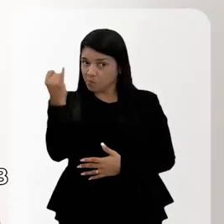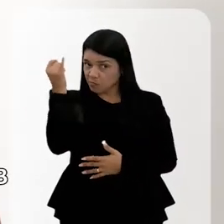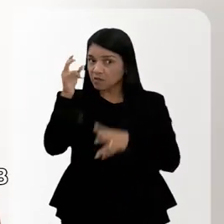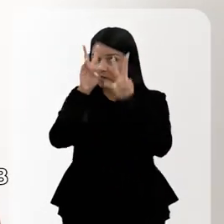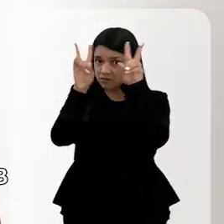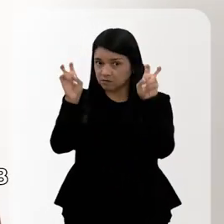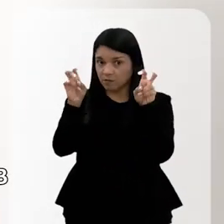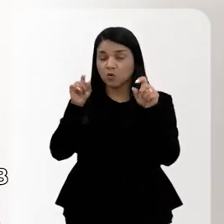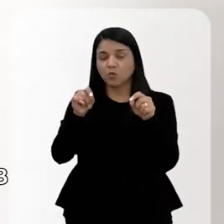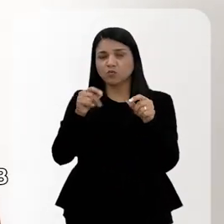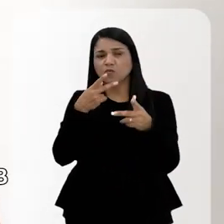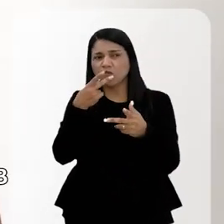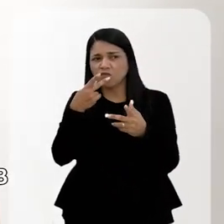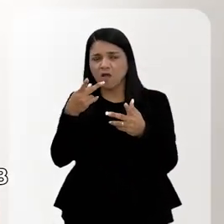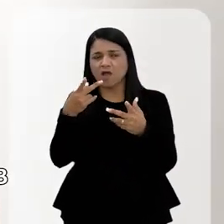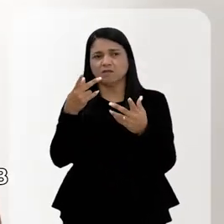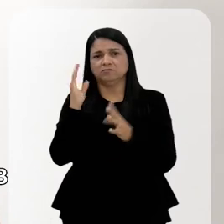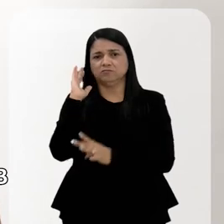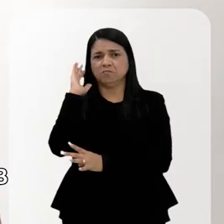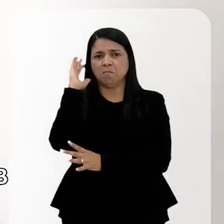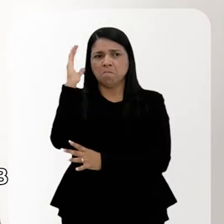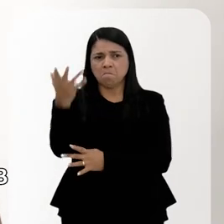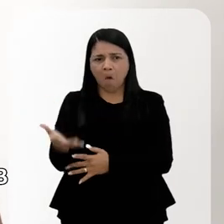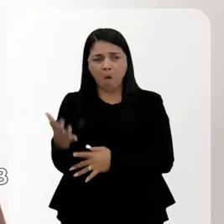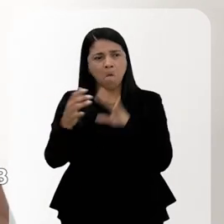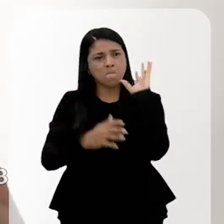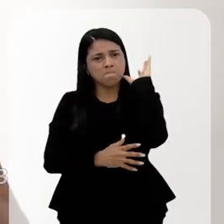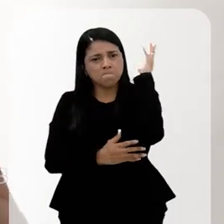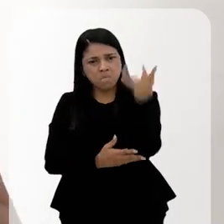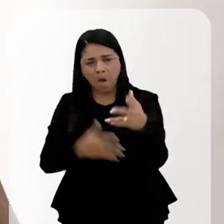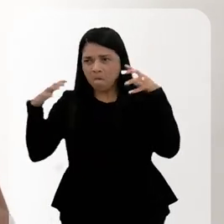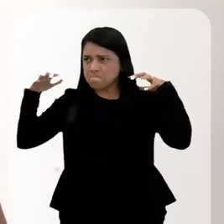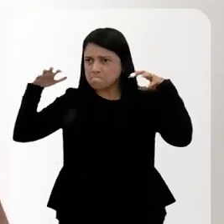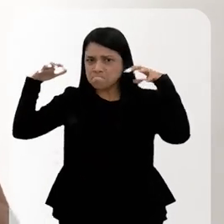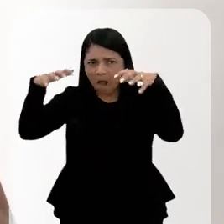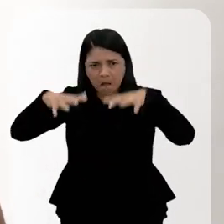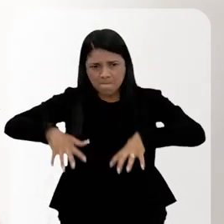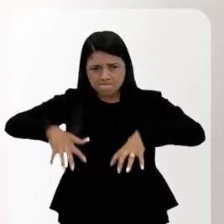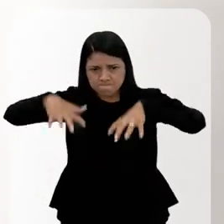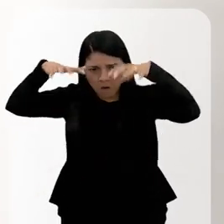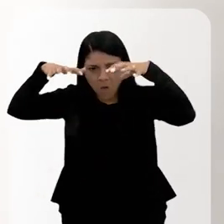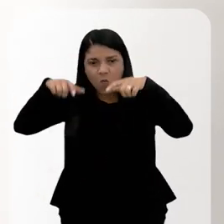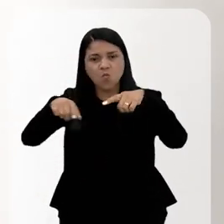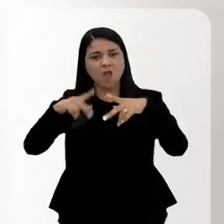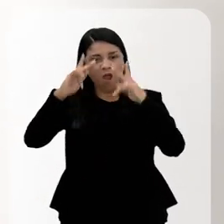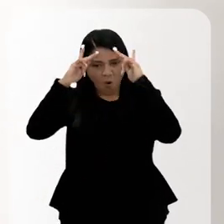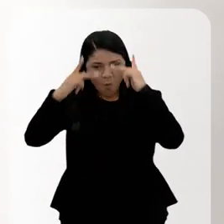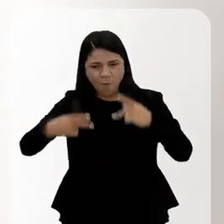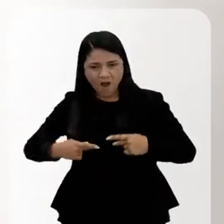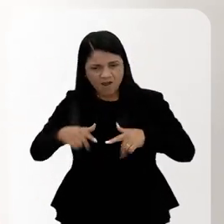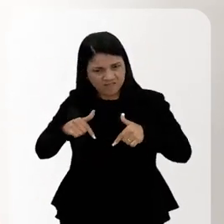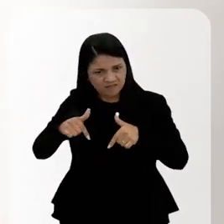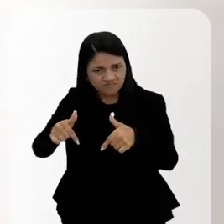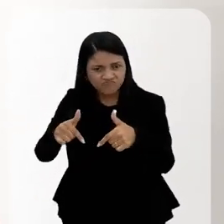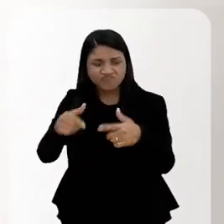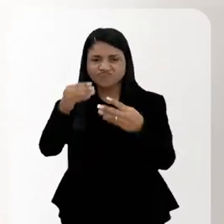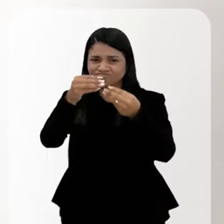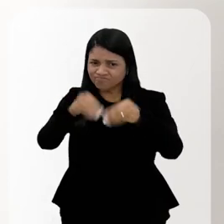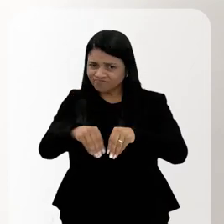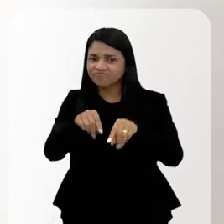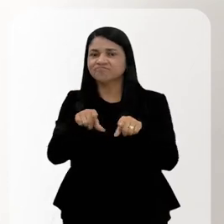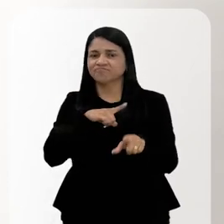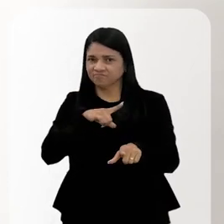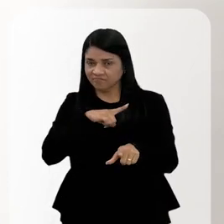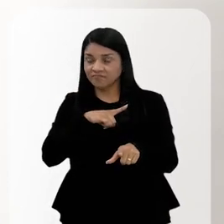porque quando a gente está falando de desastres e do quanto esses desastres são naturais e do quanto a ação humana interfere neles, é importante